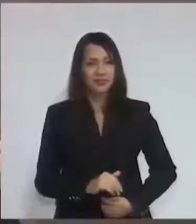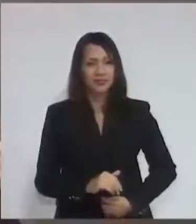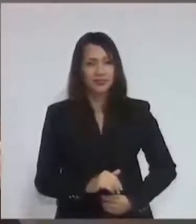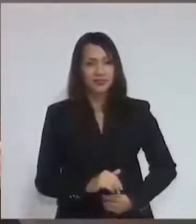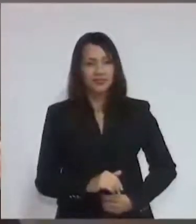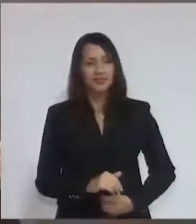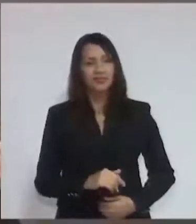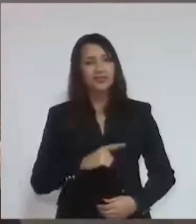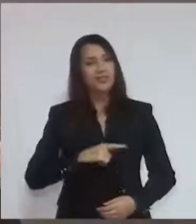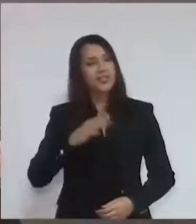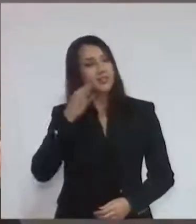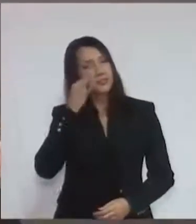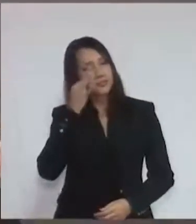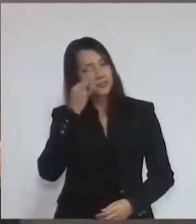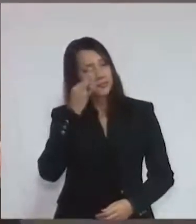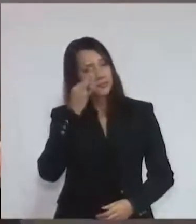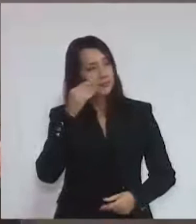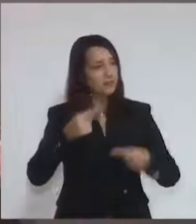politicamente.